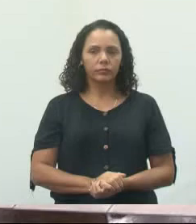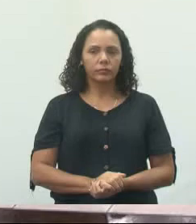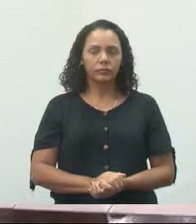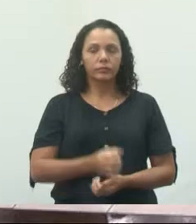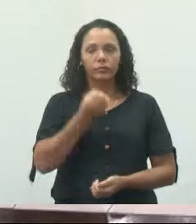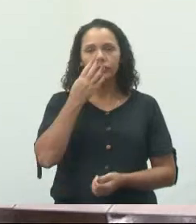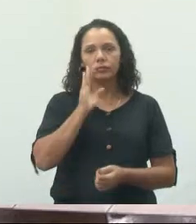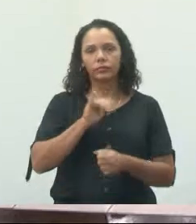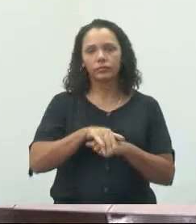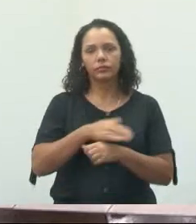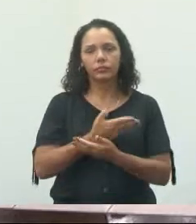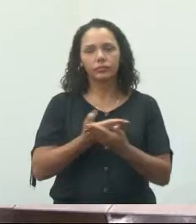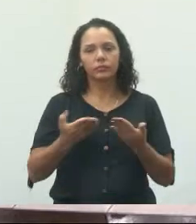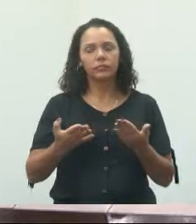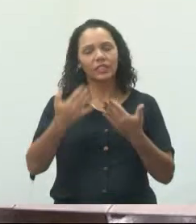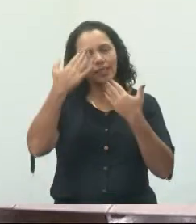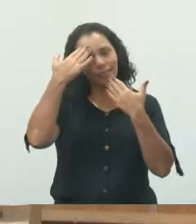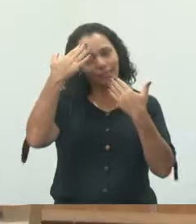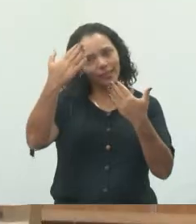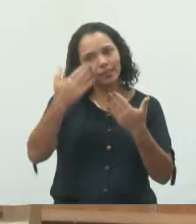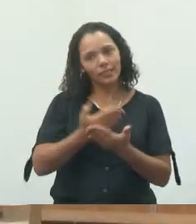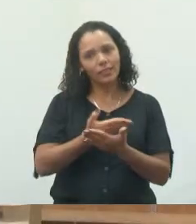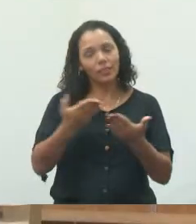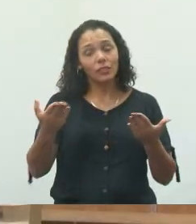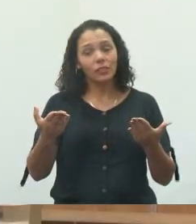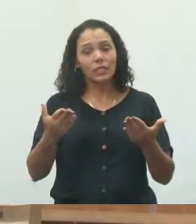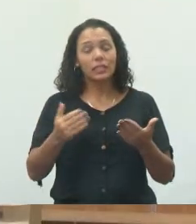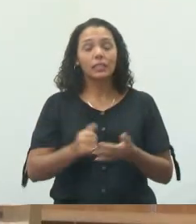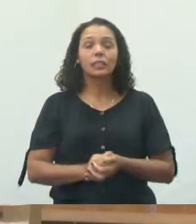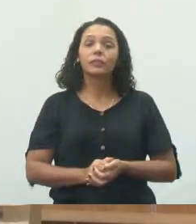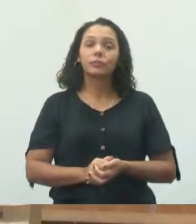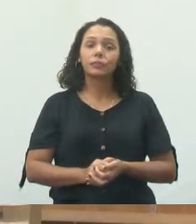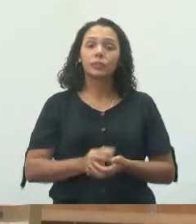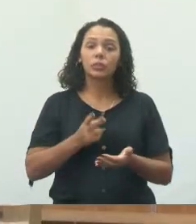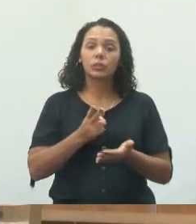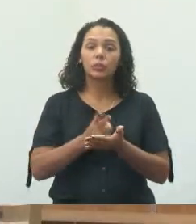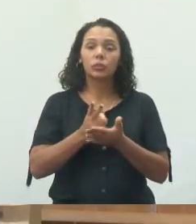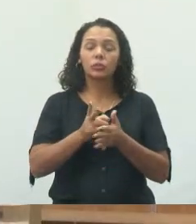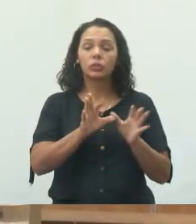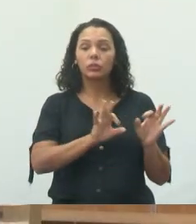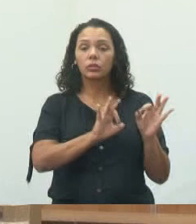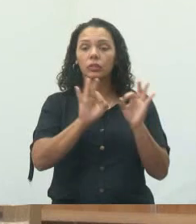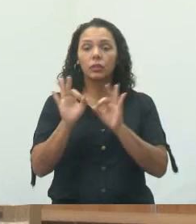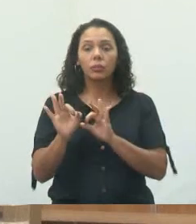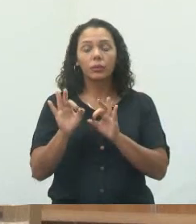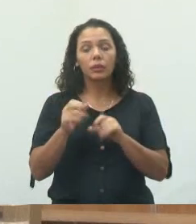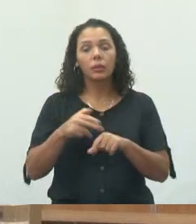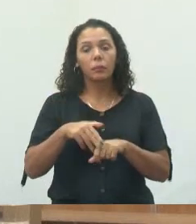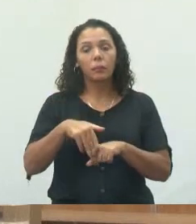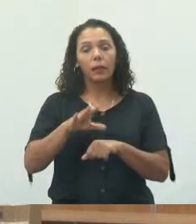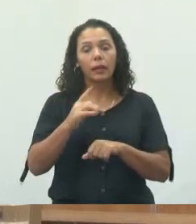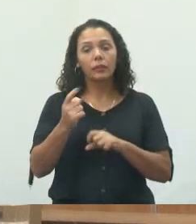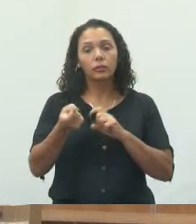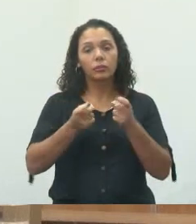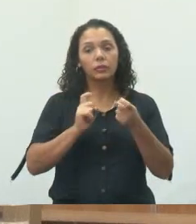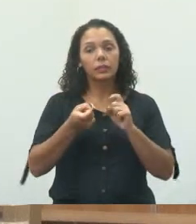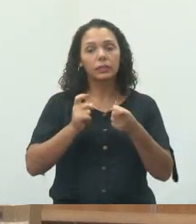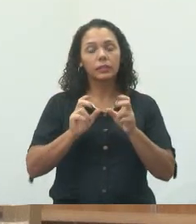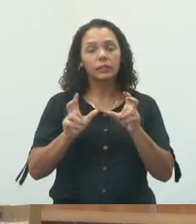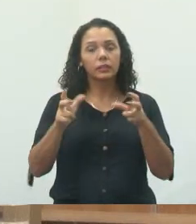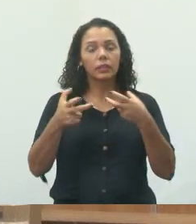Boa noite a todos. Eu quero agradecer a você que está ainda nos acompanhando em mais uma sessão de Câmara.